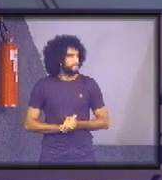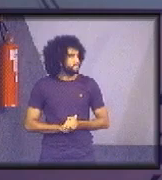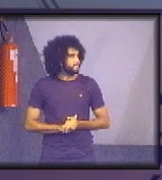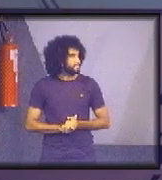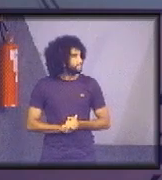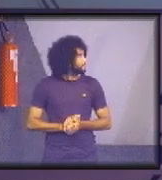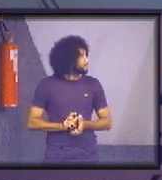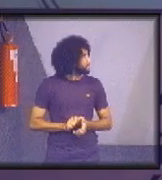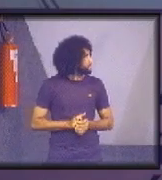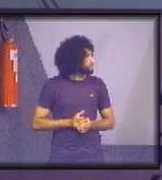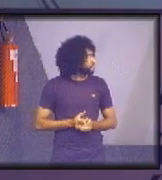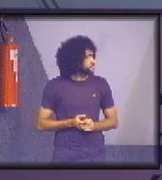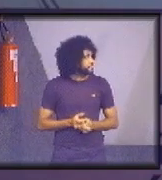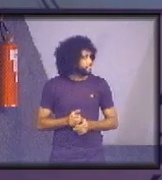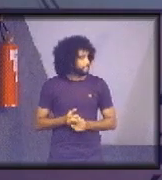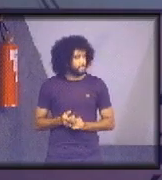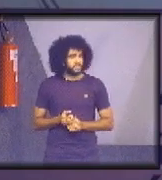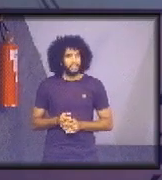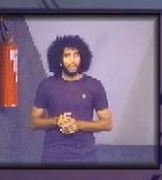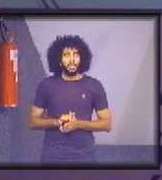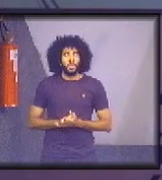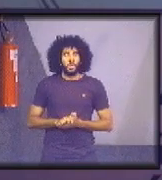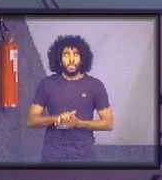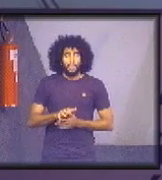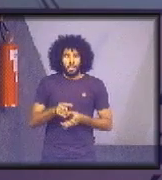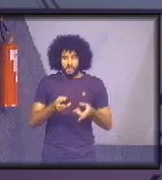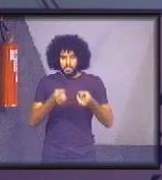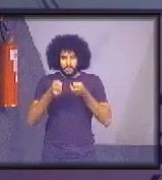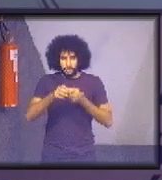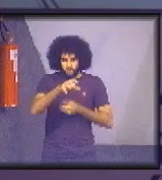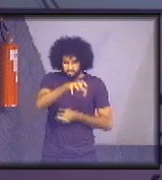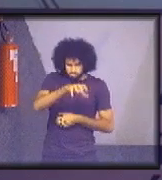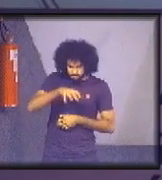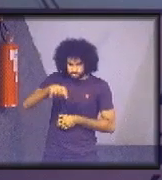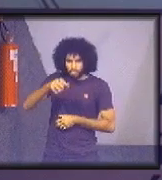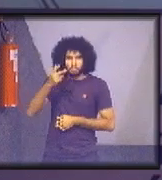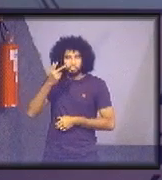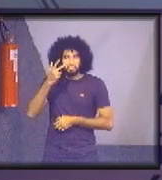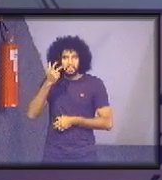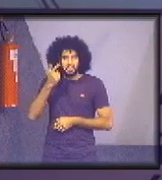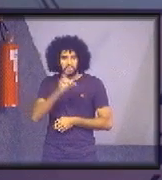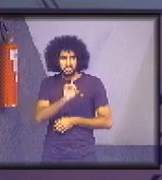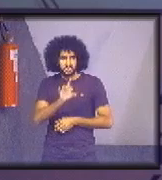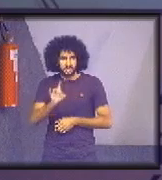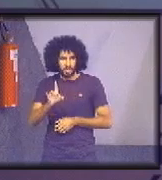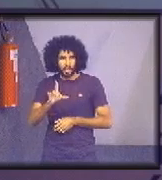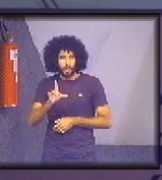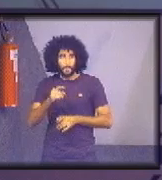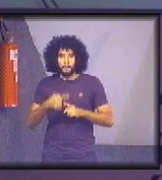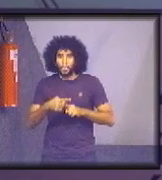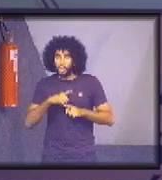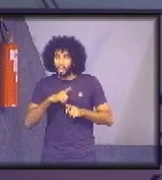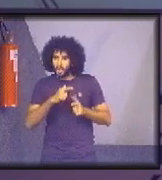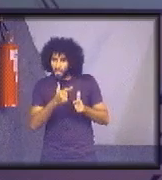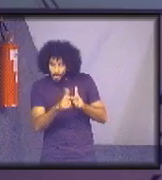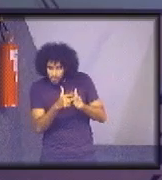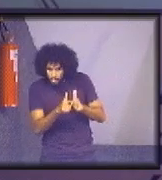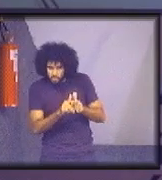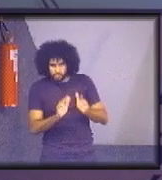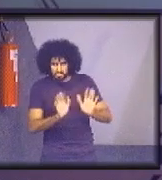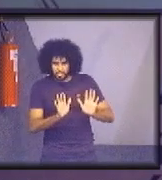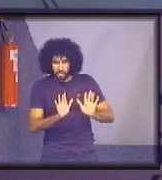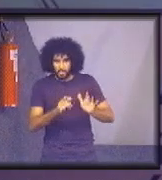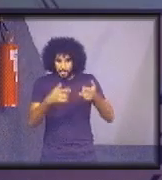são naturais daquela região e, com isso, não criar um problema ao invés de